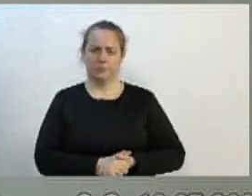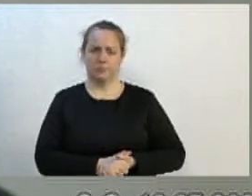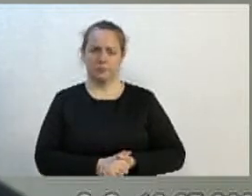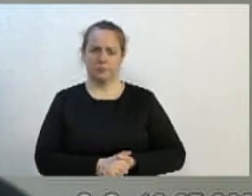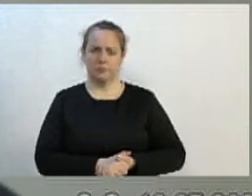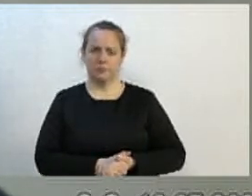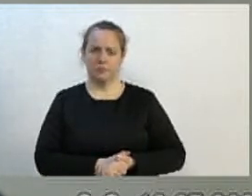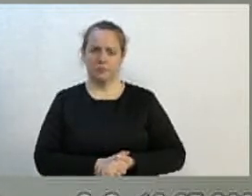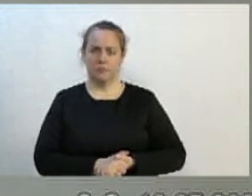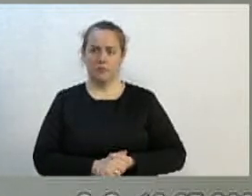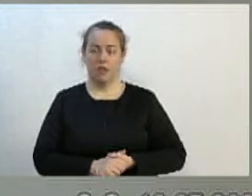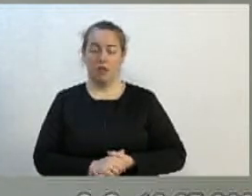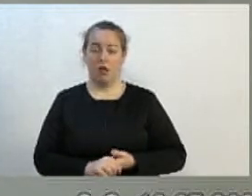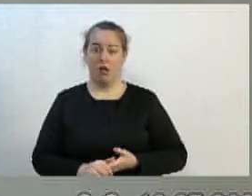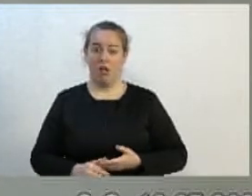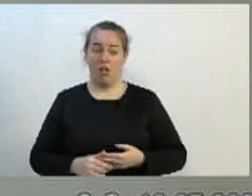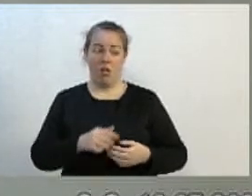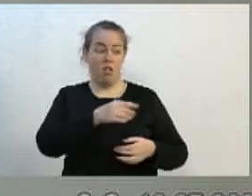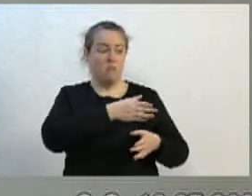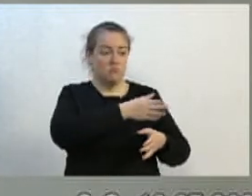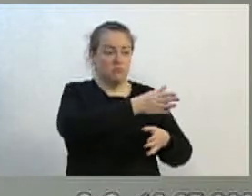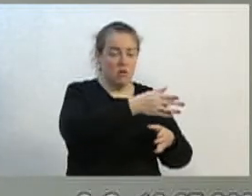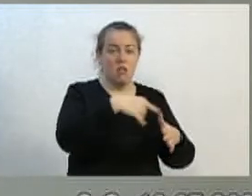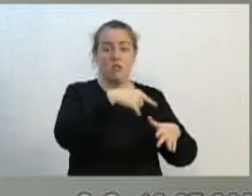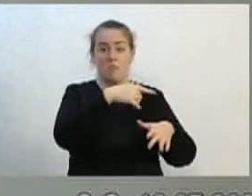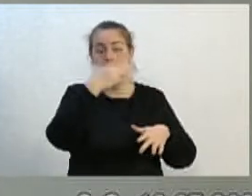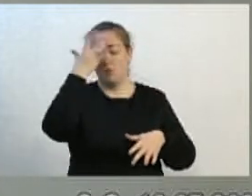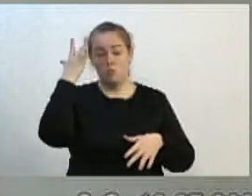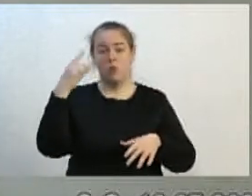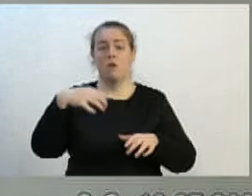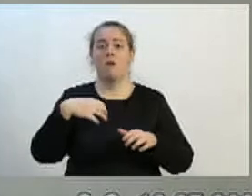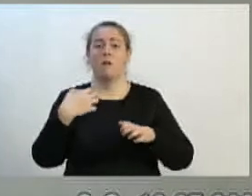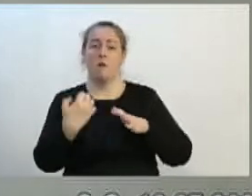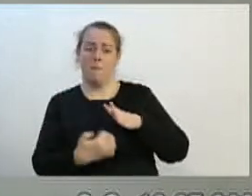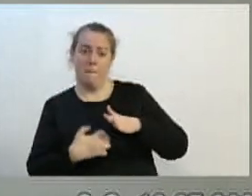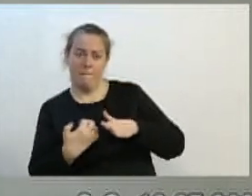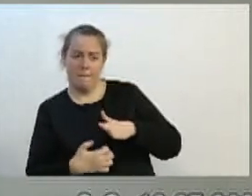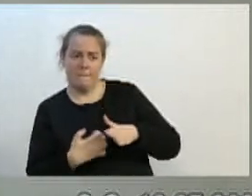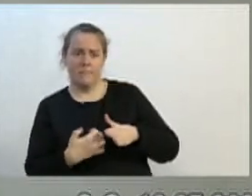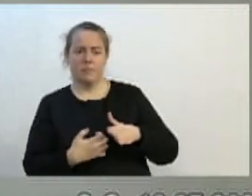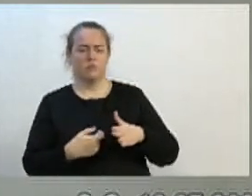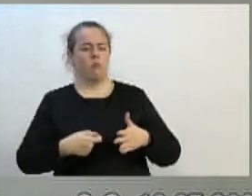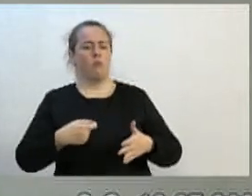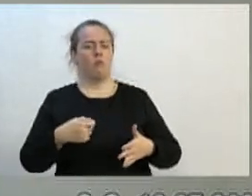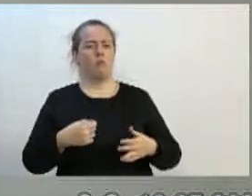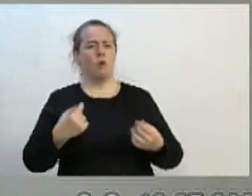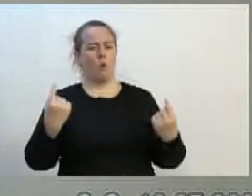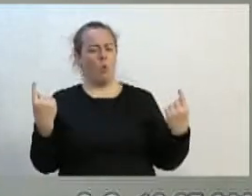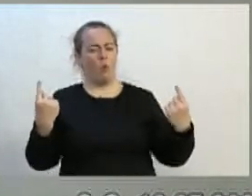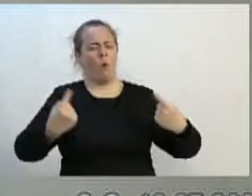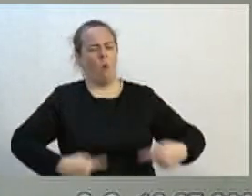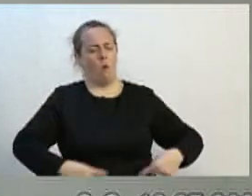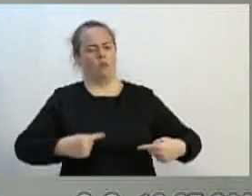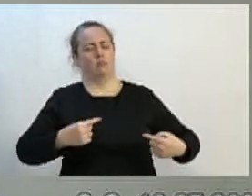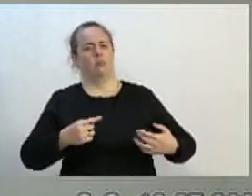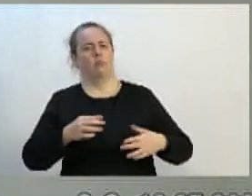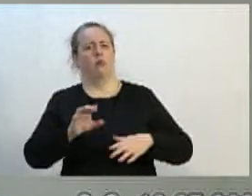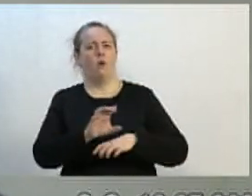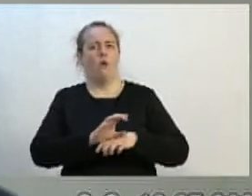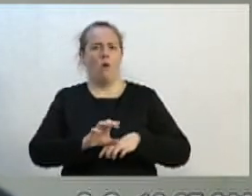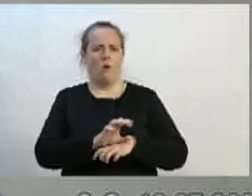Estes empresários que o Código de Defesa do Consumidor chama de